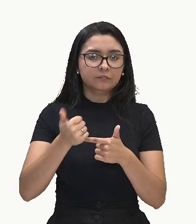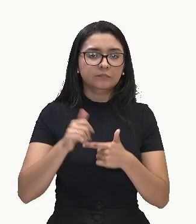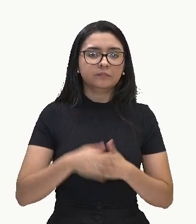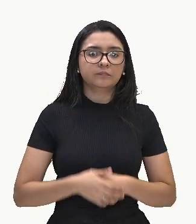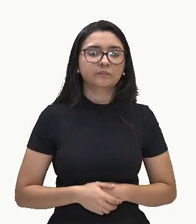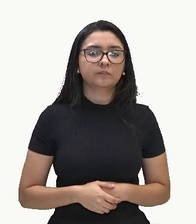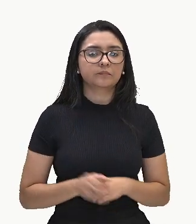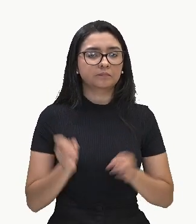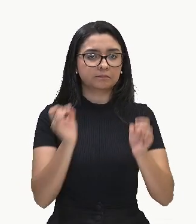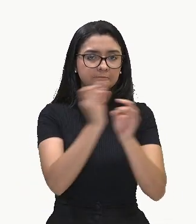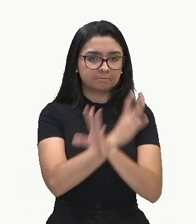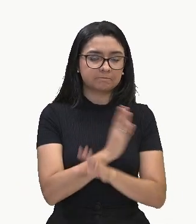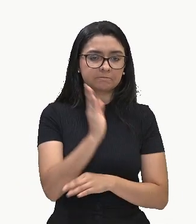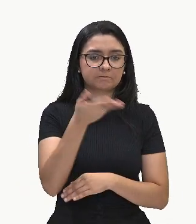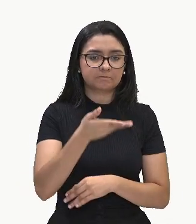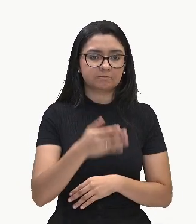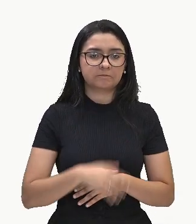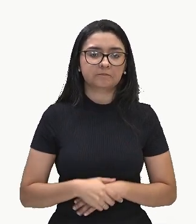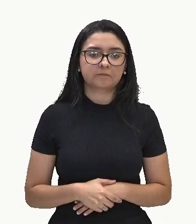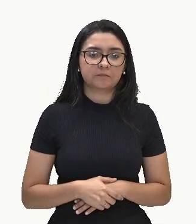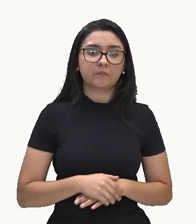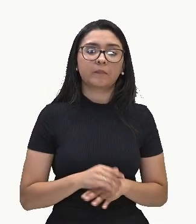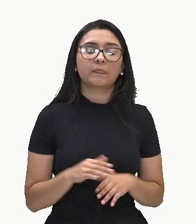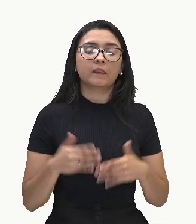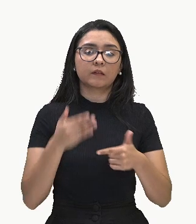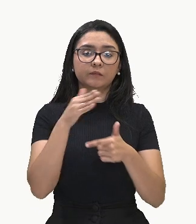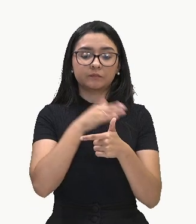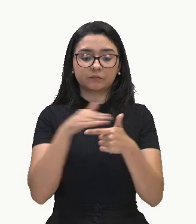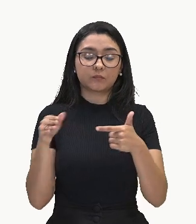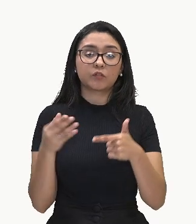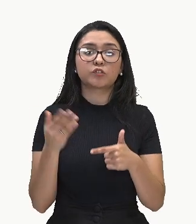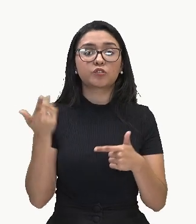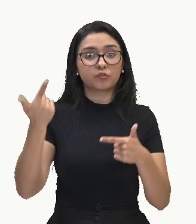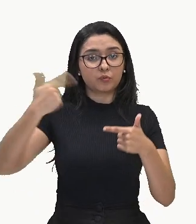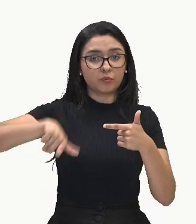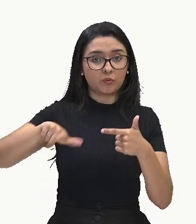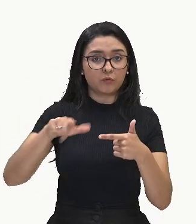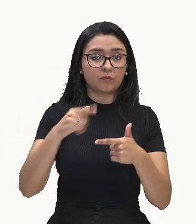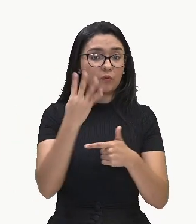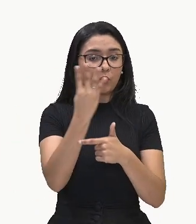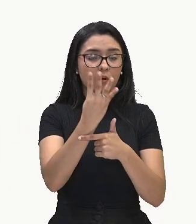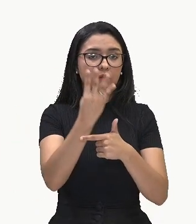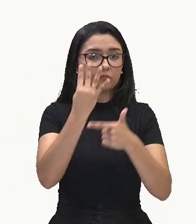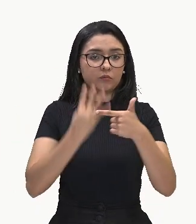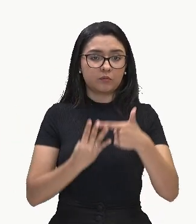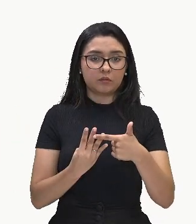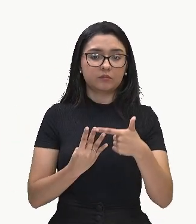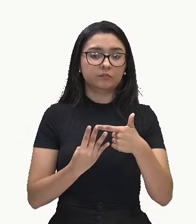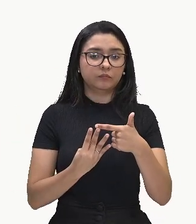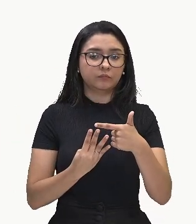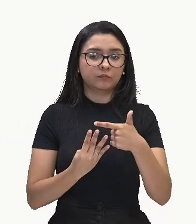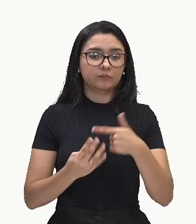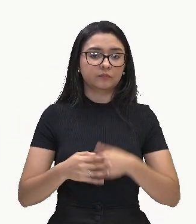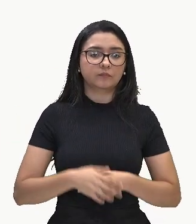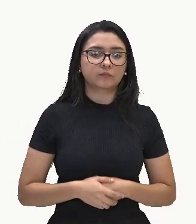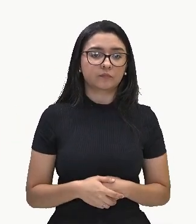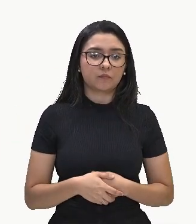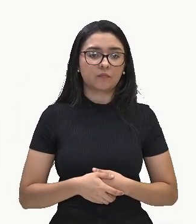Feito isso, o meu primeiro coeficiente, eu já vou repetir aqui embaixo. 4. Tá?